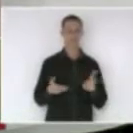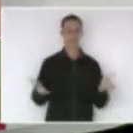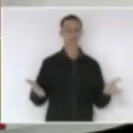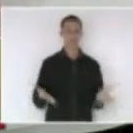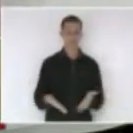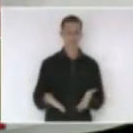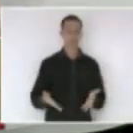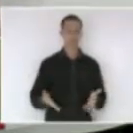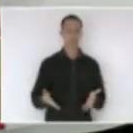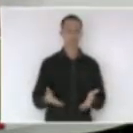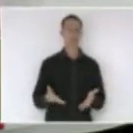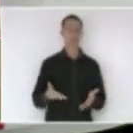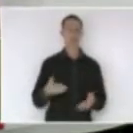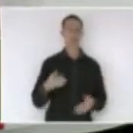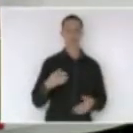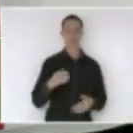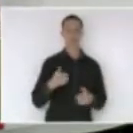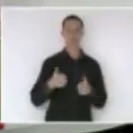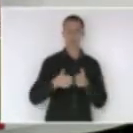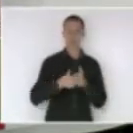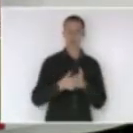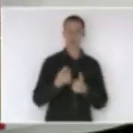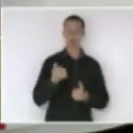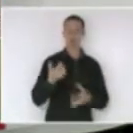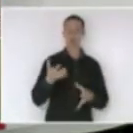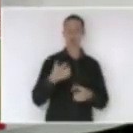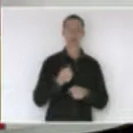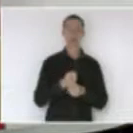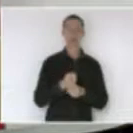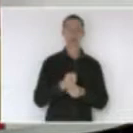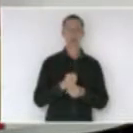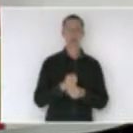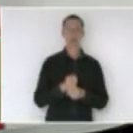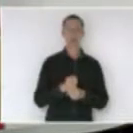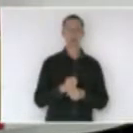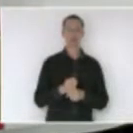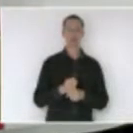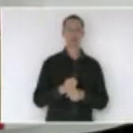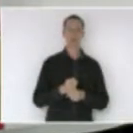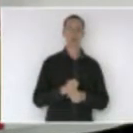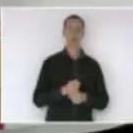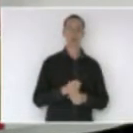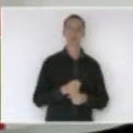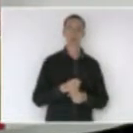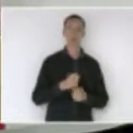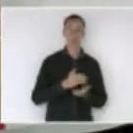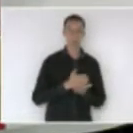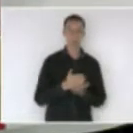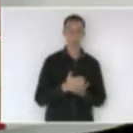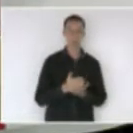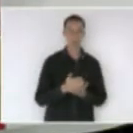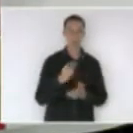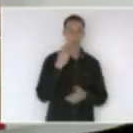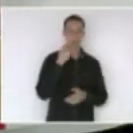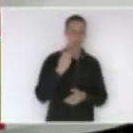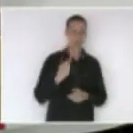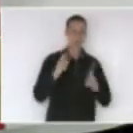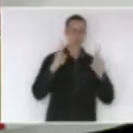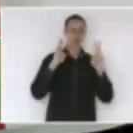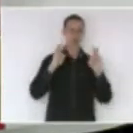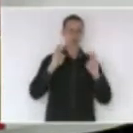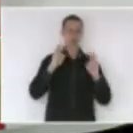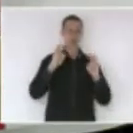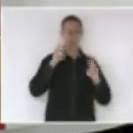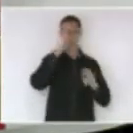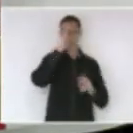o Tribunal de Contas encaminhou à Auditoria, que é uma das questões centrais sobre as